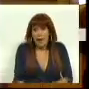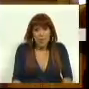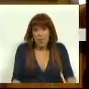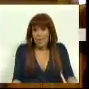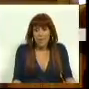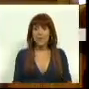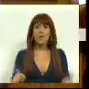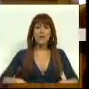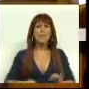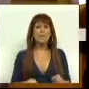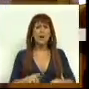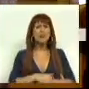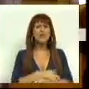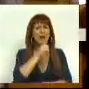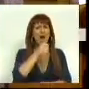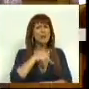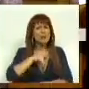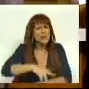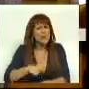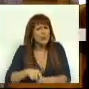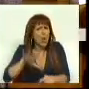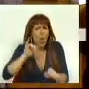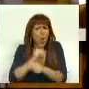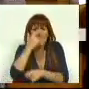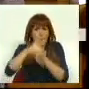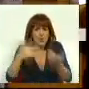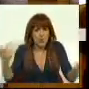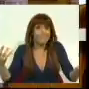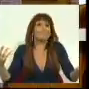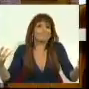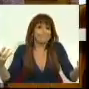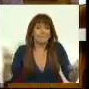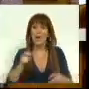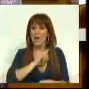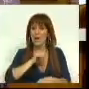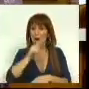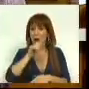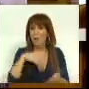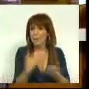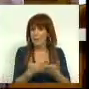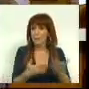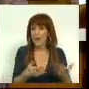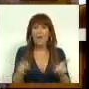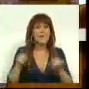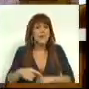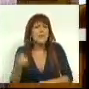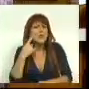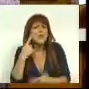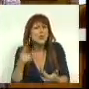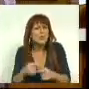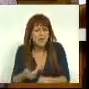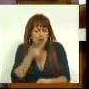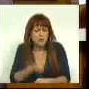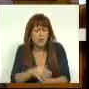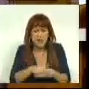como naturalmente também o administrador de águas de Portugal ou qualquer outra pessoa. Ou seja, a privatização da água e de resto, com os conhecimentos e